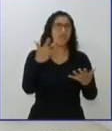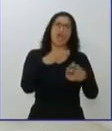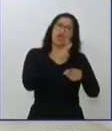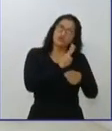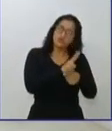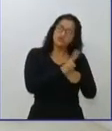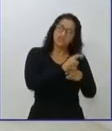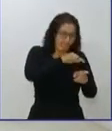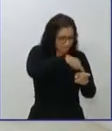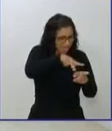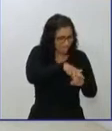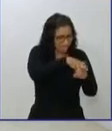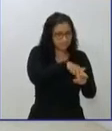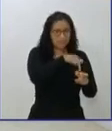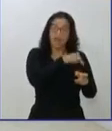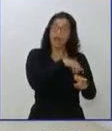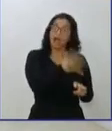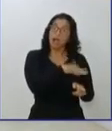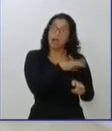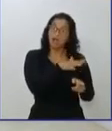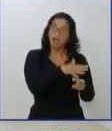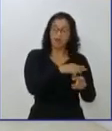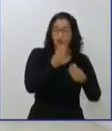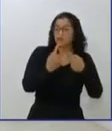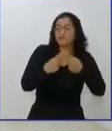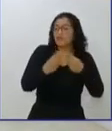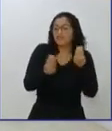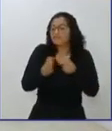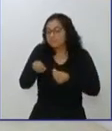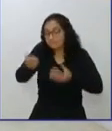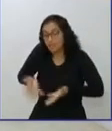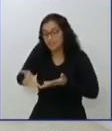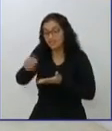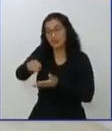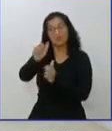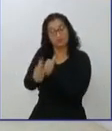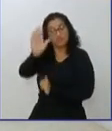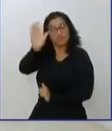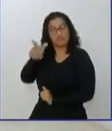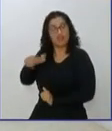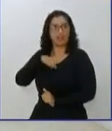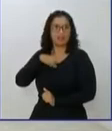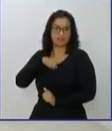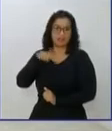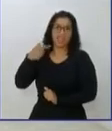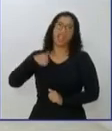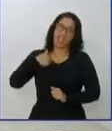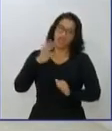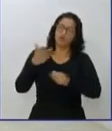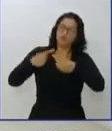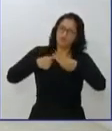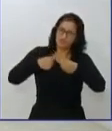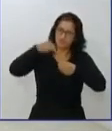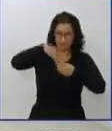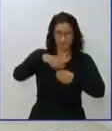capitão? Não tenho aqui a intenção nenhuma. Eu sou do interior, eu sei como que funciona a questão do cavalo. Na minha cidade tinha um campo de